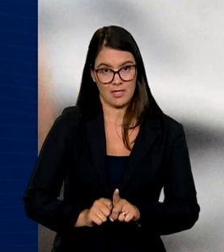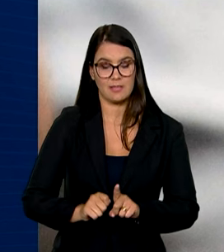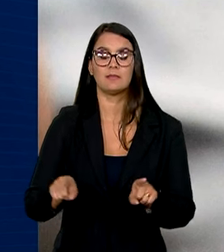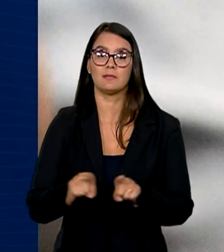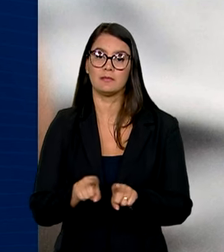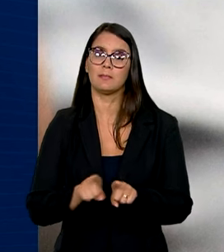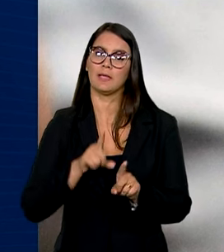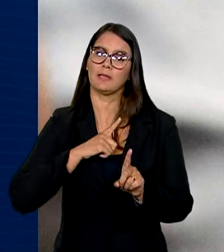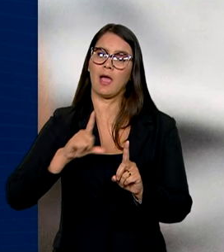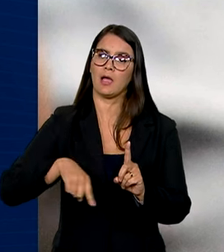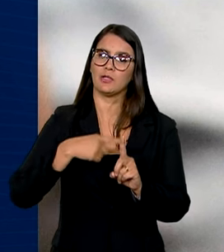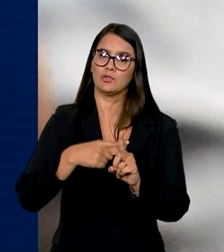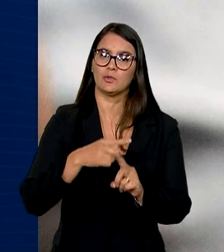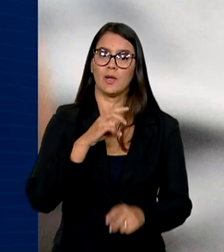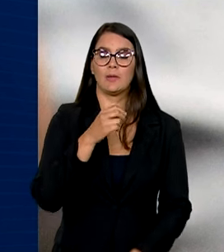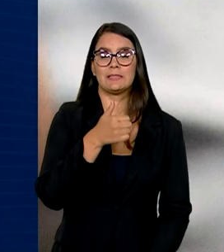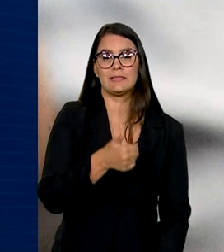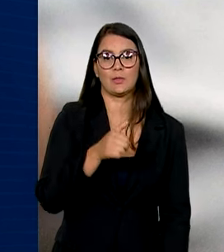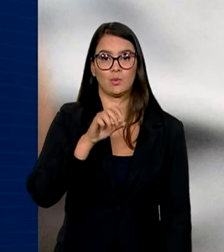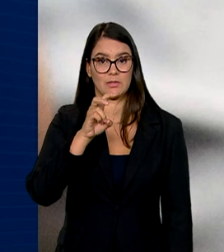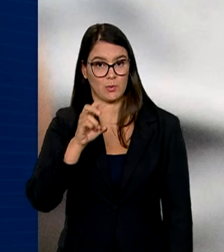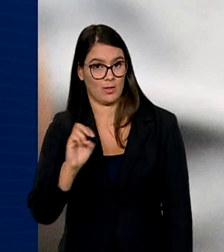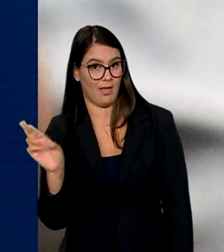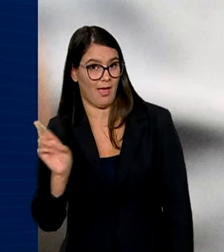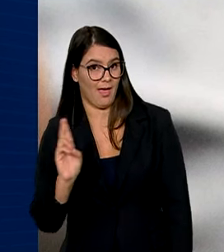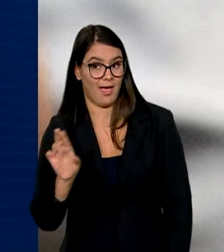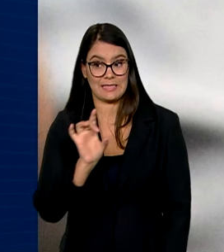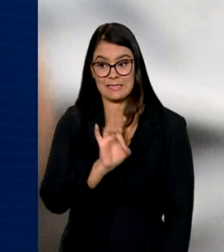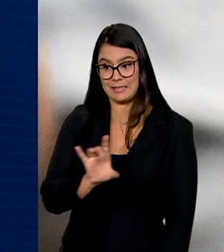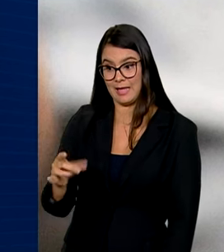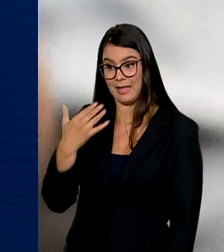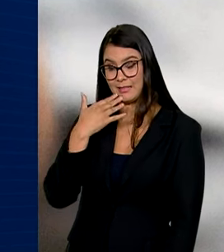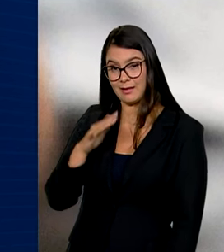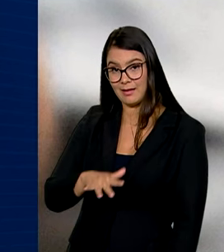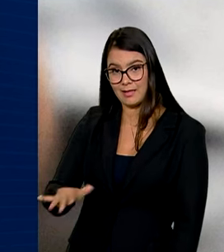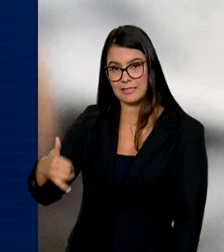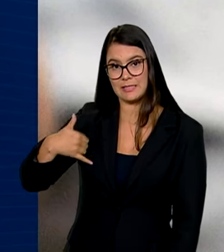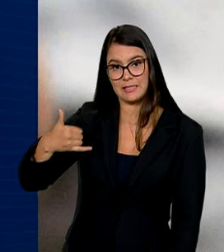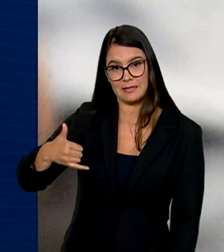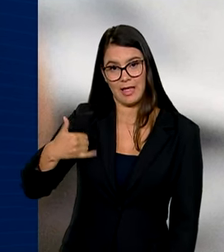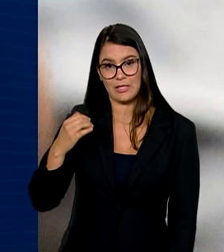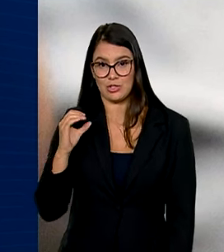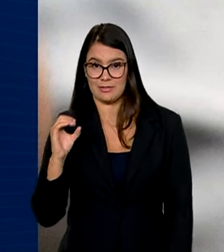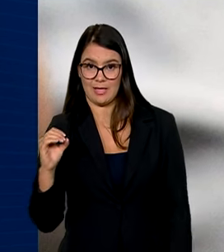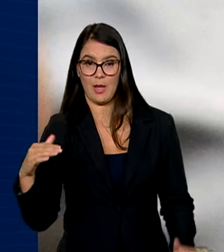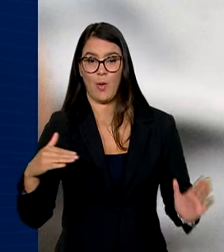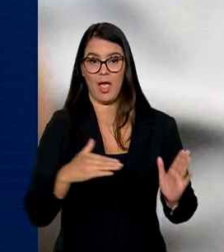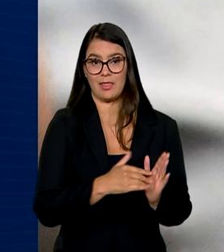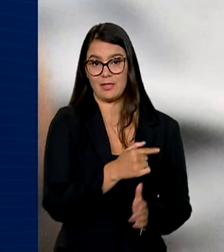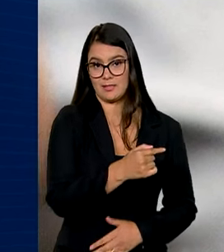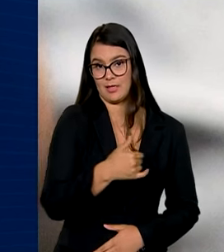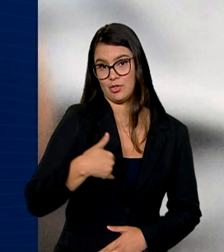existe um adicional de R 150 por cada criança com idade entre 0 e